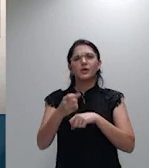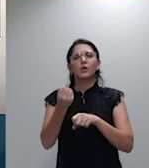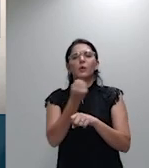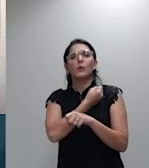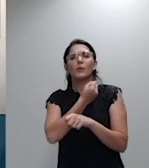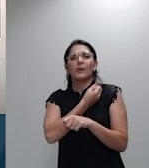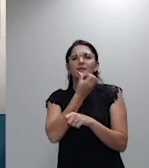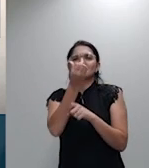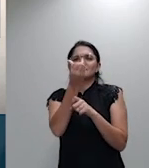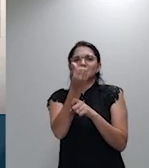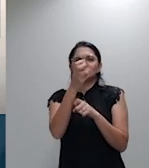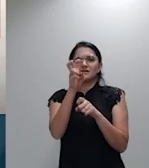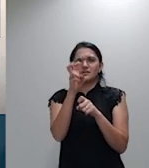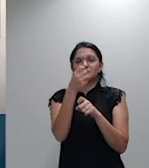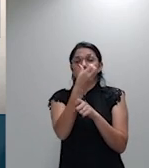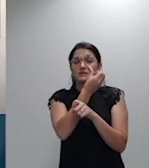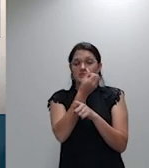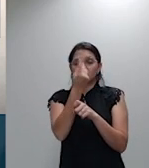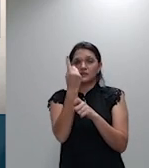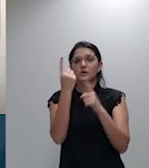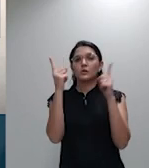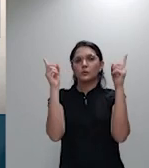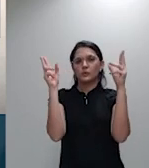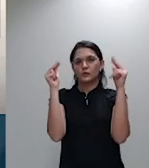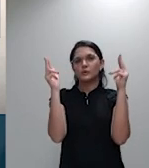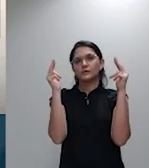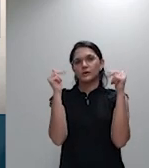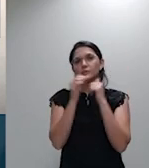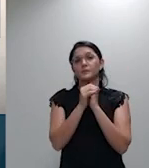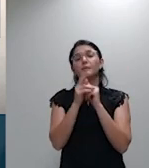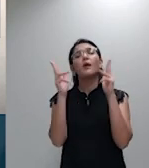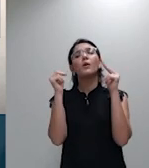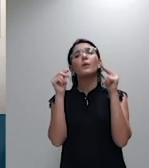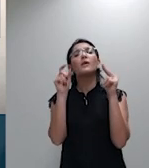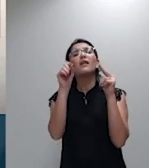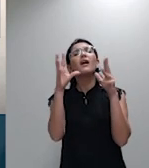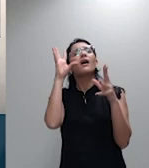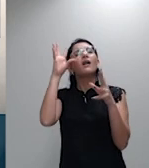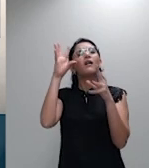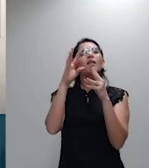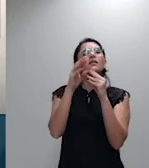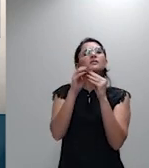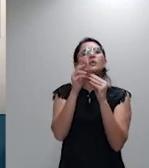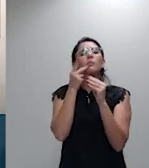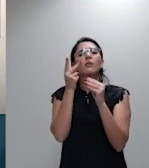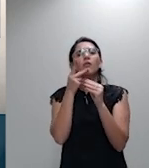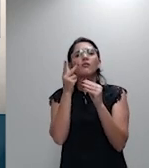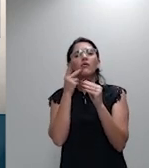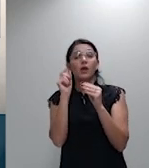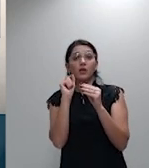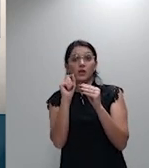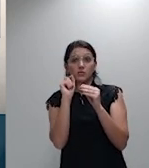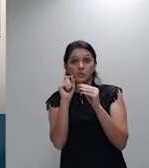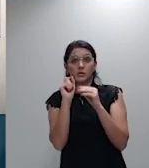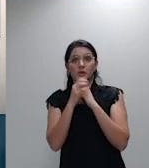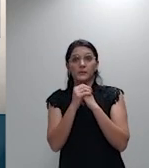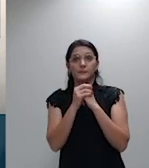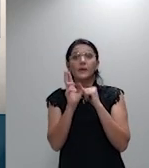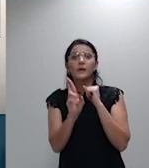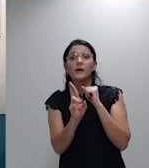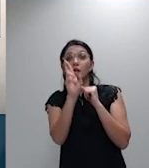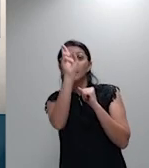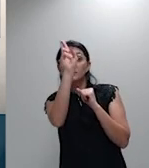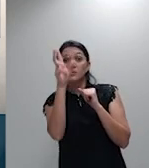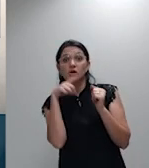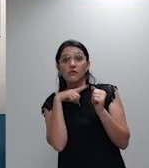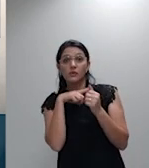pretende, em resumo, estabelecer de quem será o ônus da prova quando o consumidor propor a